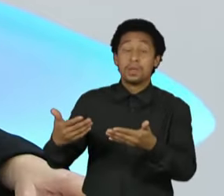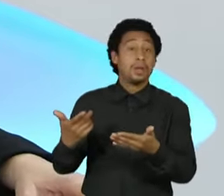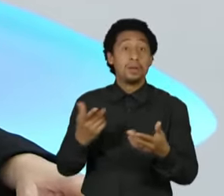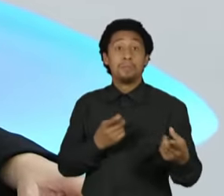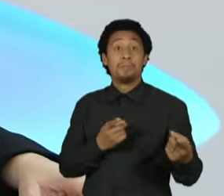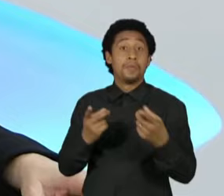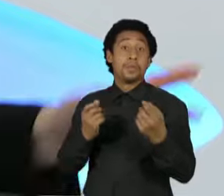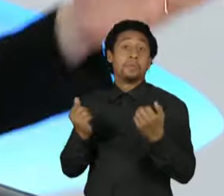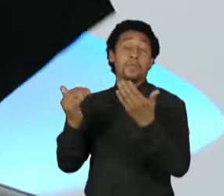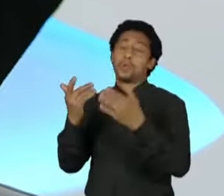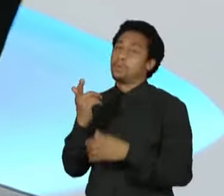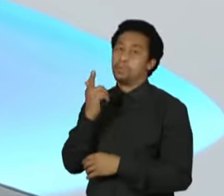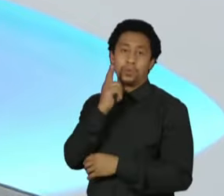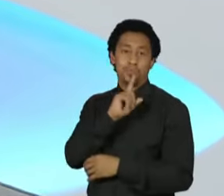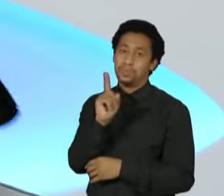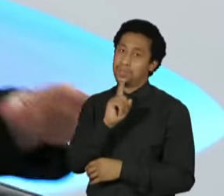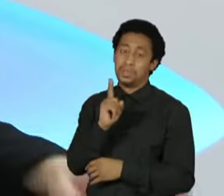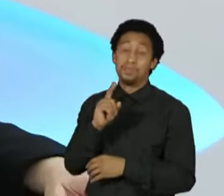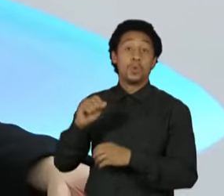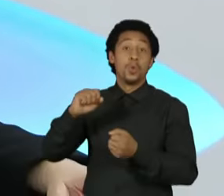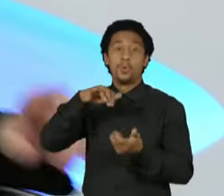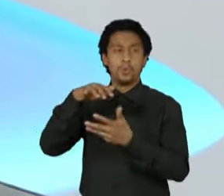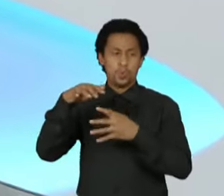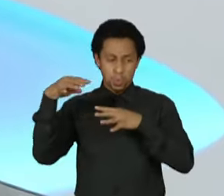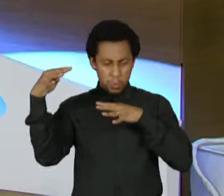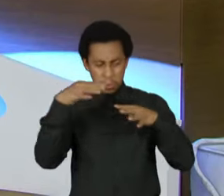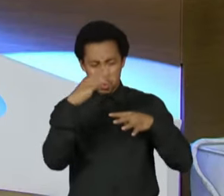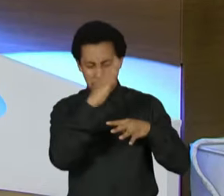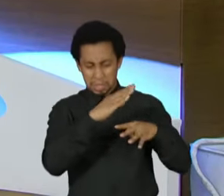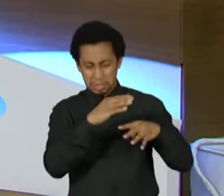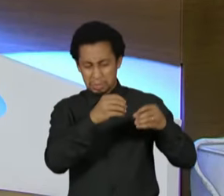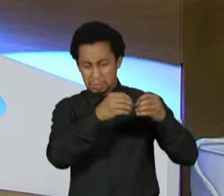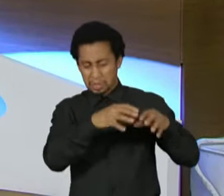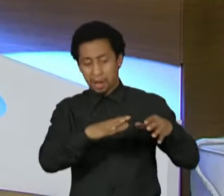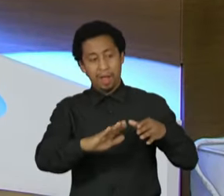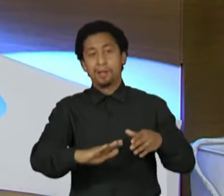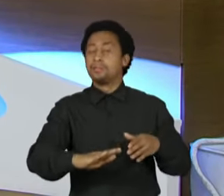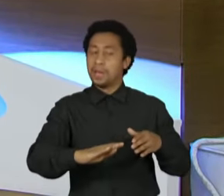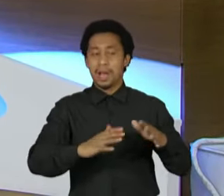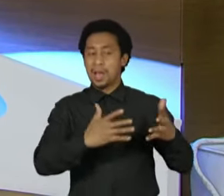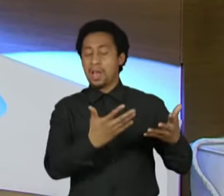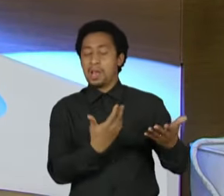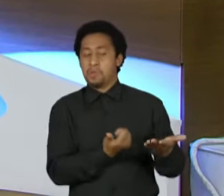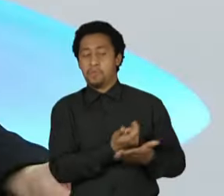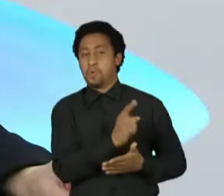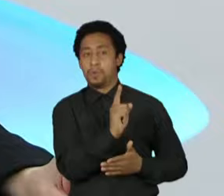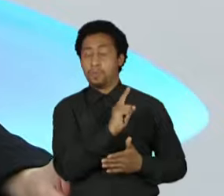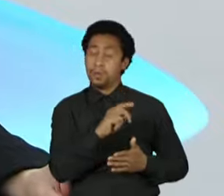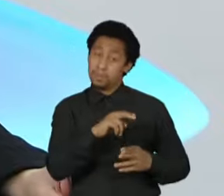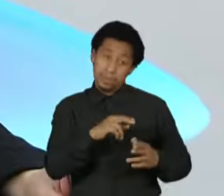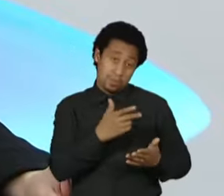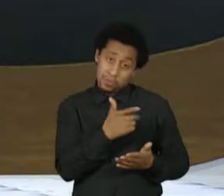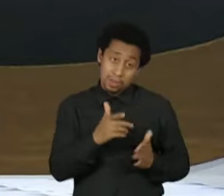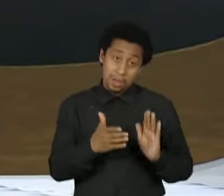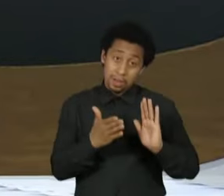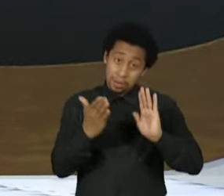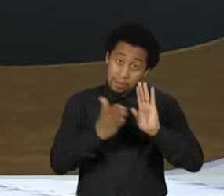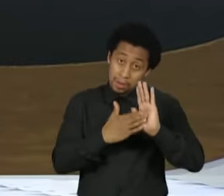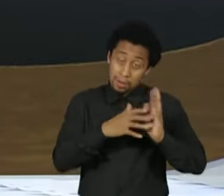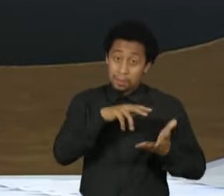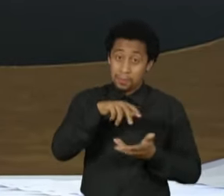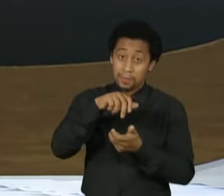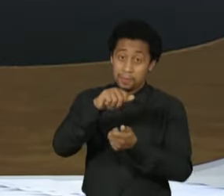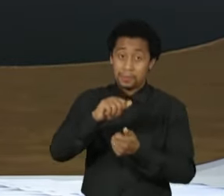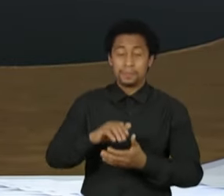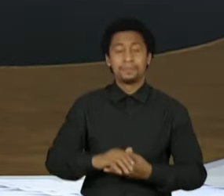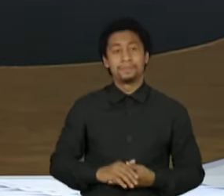exportar suas commodities, porque o mundo vai se fechar para o Brasil se o Brasil não provar que a sua economia é sustentável. Acho que a gente ainda tem muito